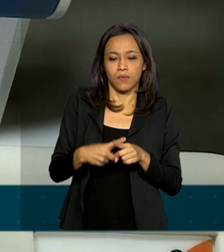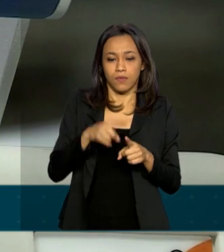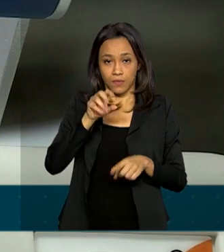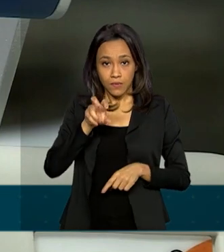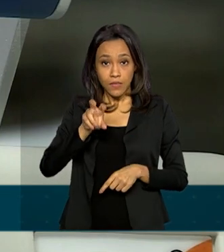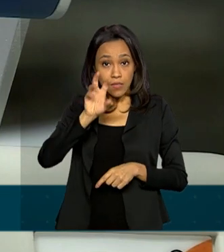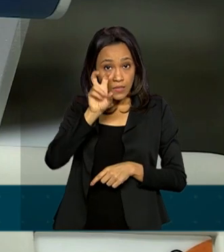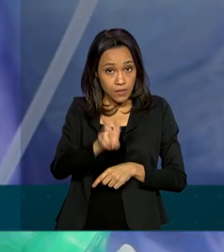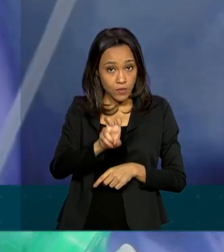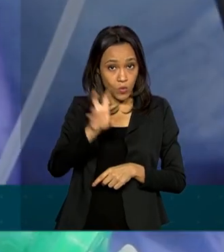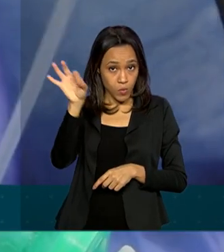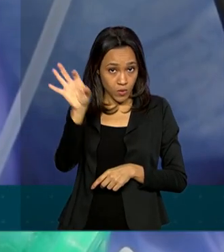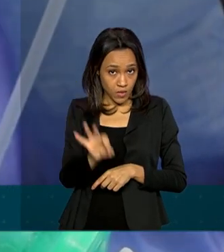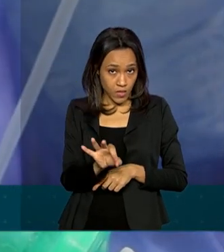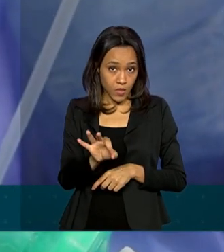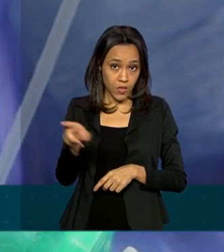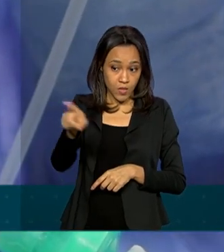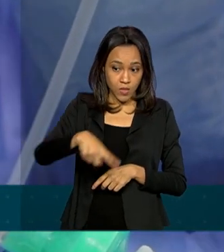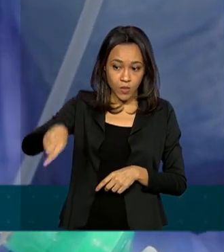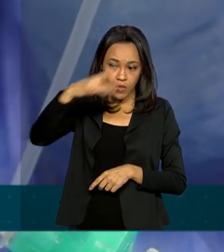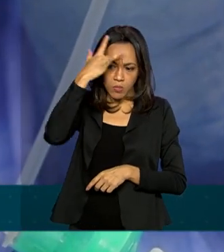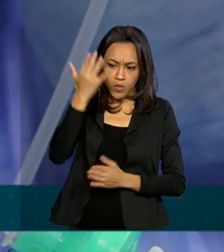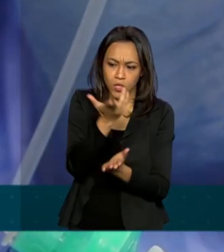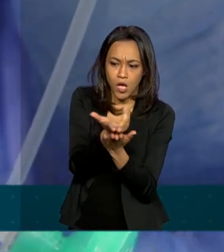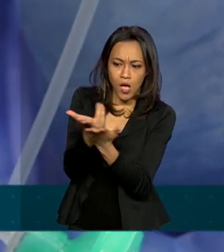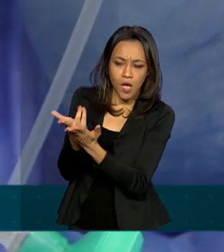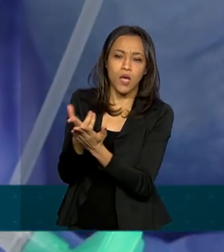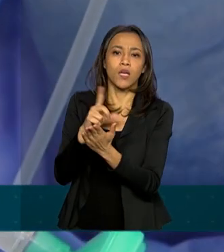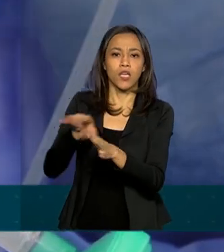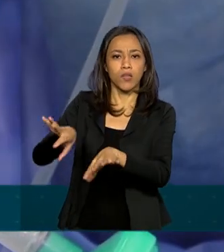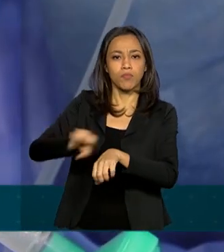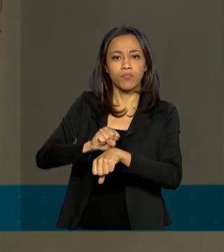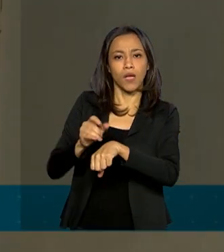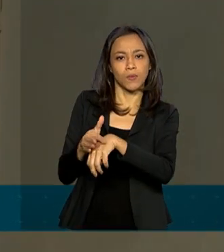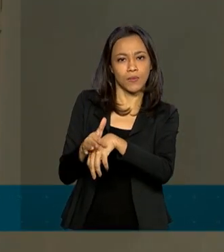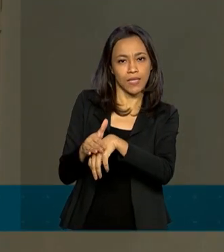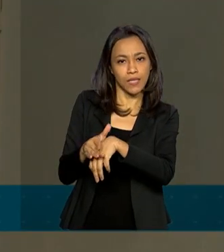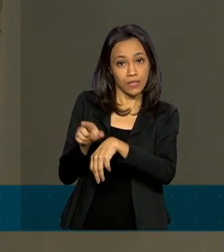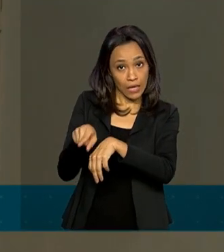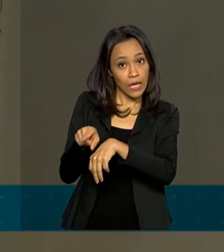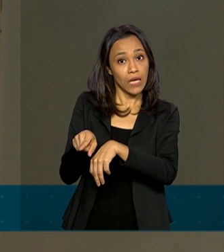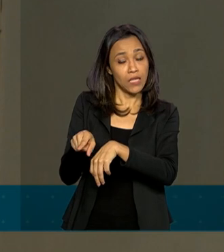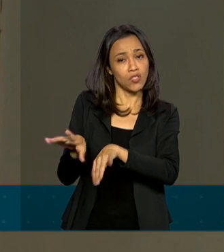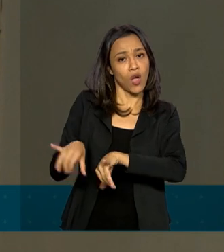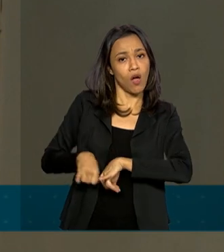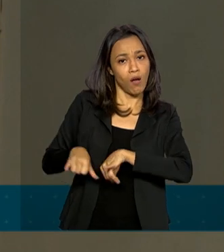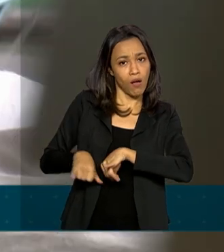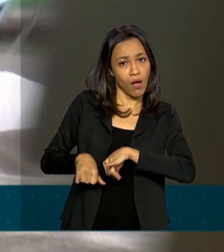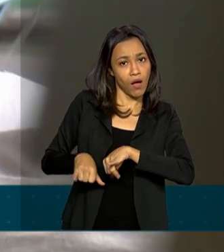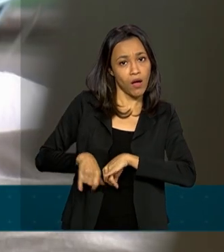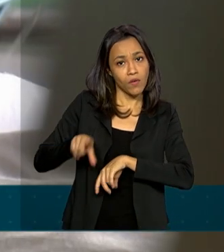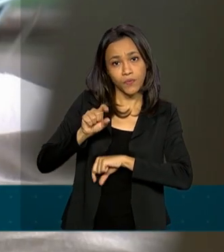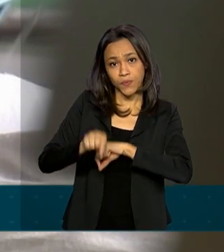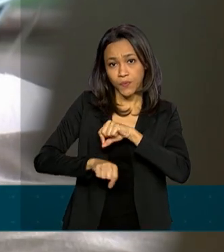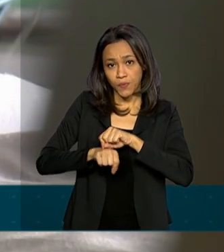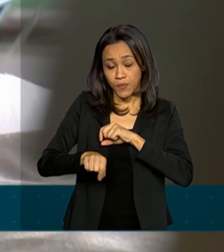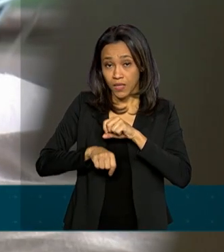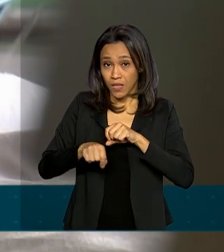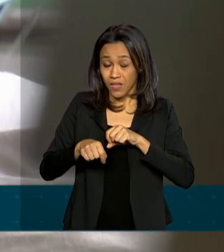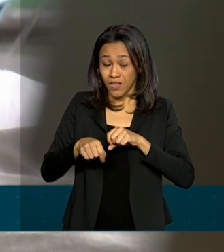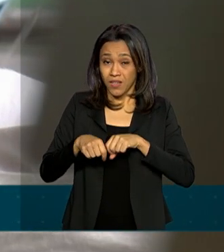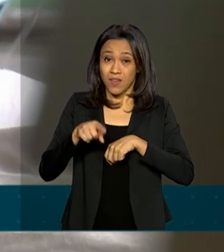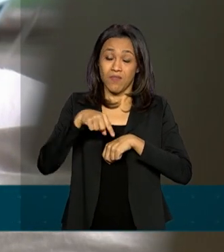de 5% dos pacientes com coronavírus acabem sofrendo a chamada Síndrome do